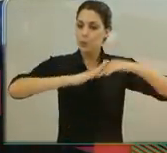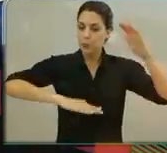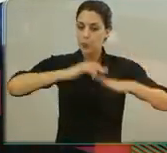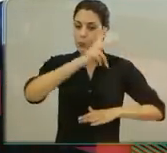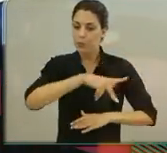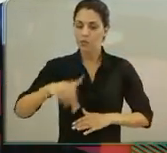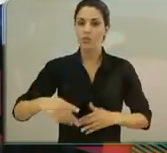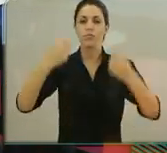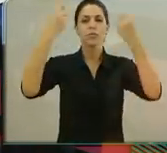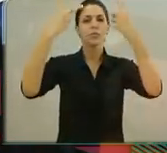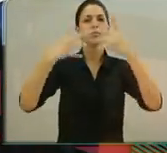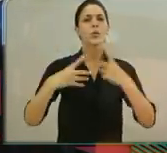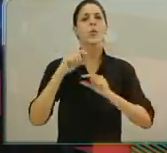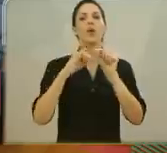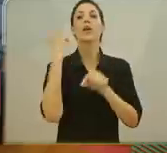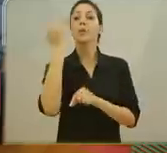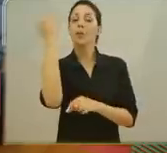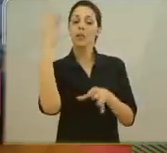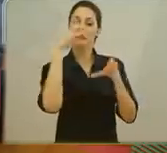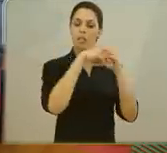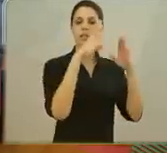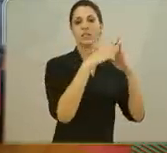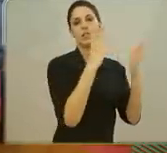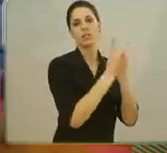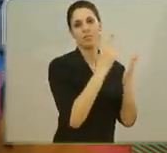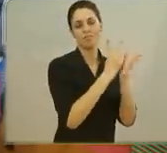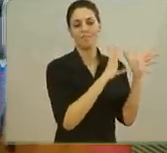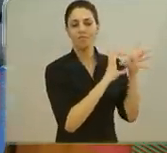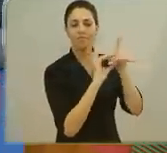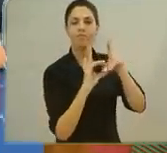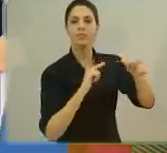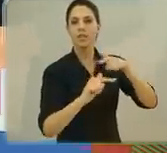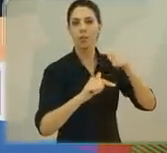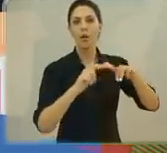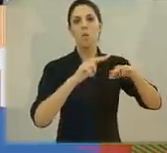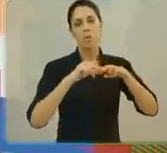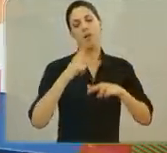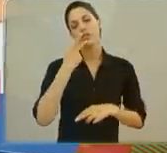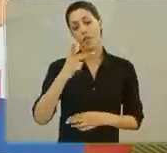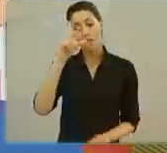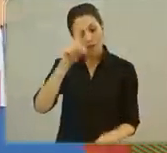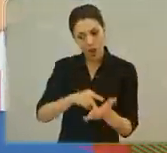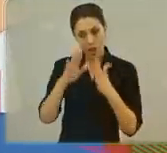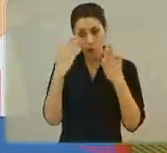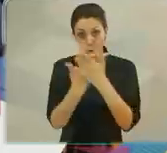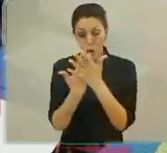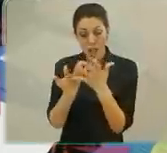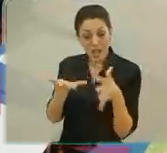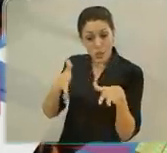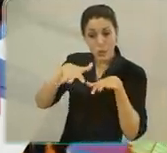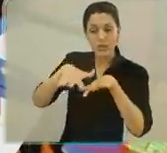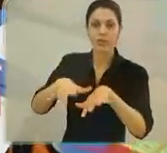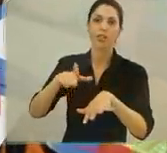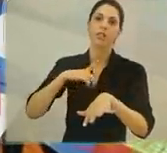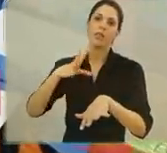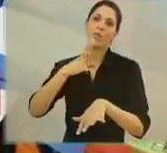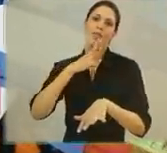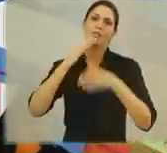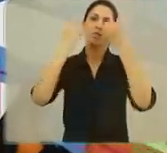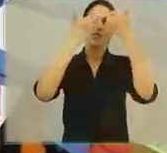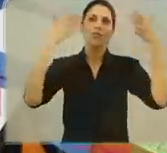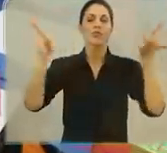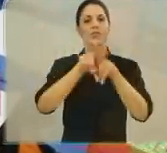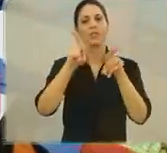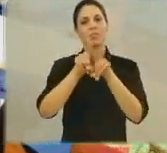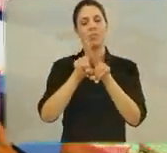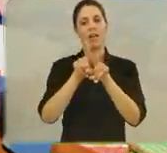me explicar o que que eles estavam fazendo aqui e o que era importante fazer sequência em casa. Aí que eu digo que essa escola, além de ser inclusiva, ela tem um